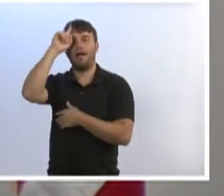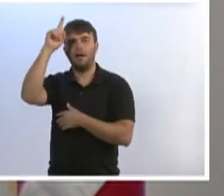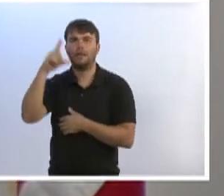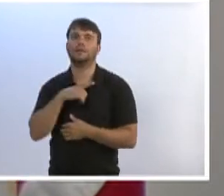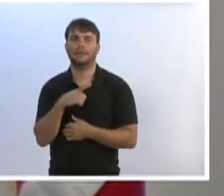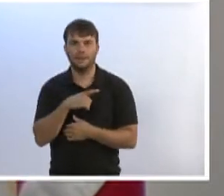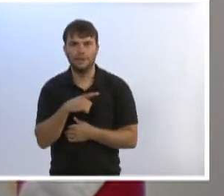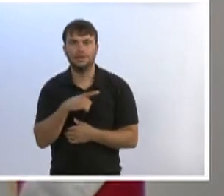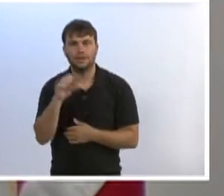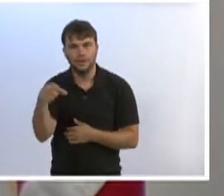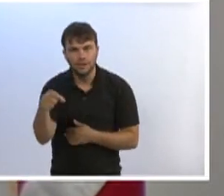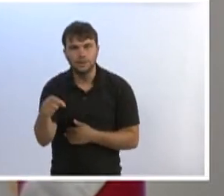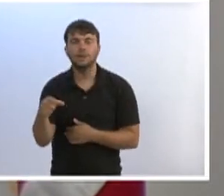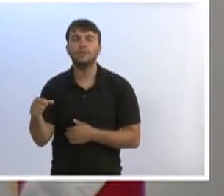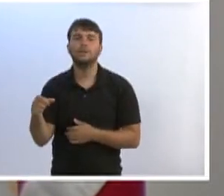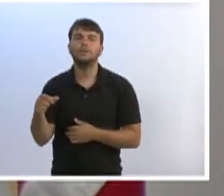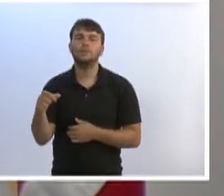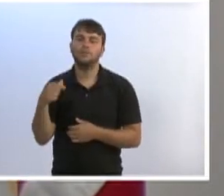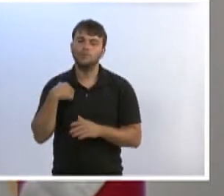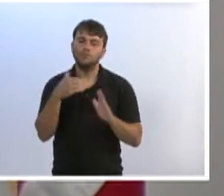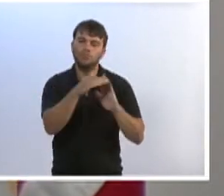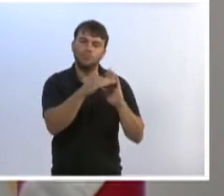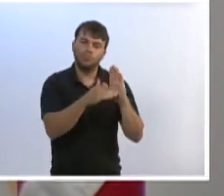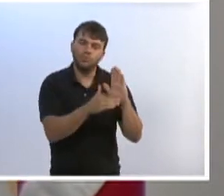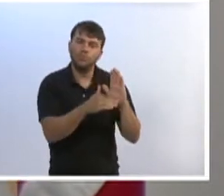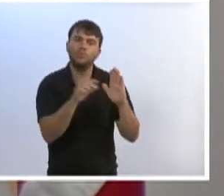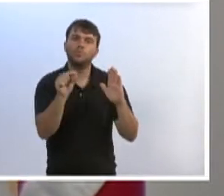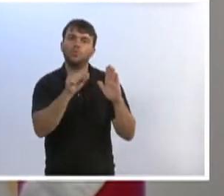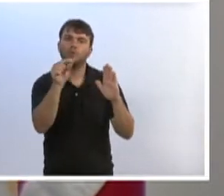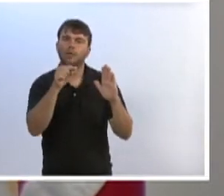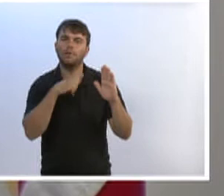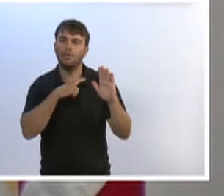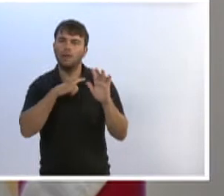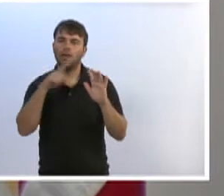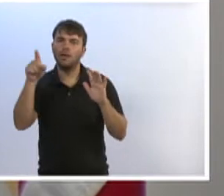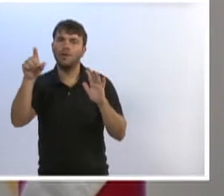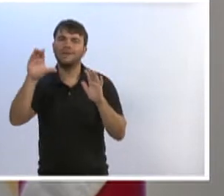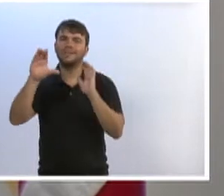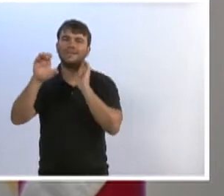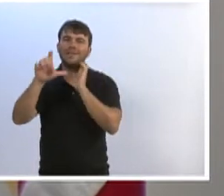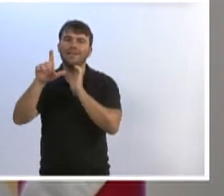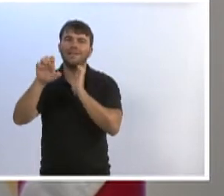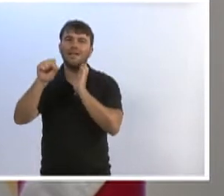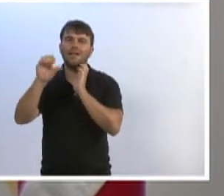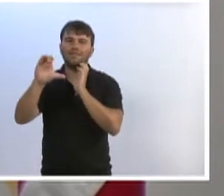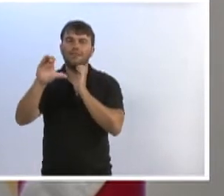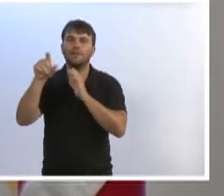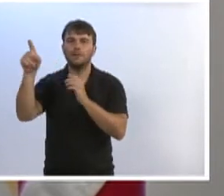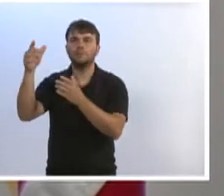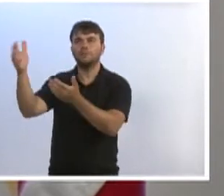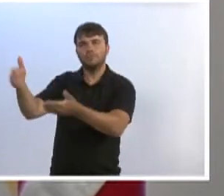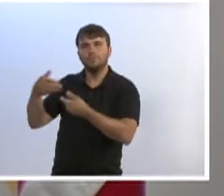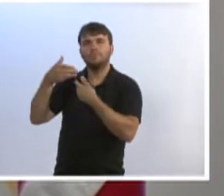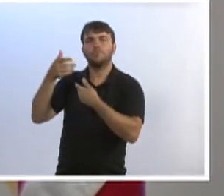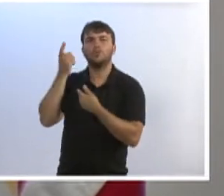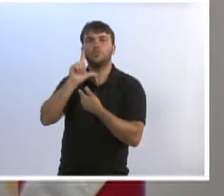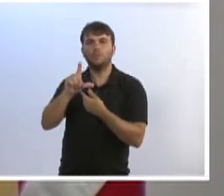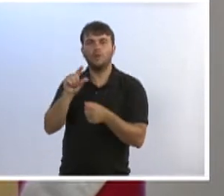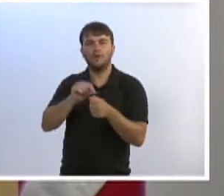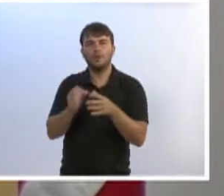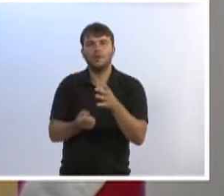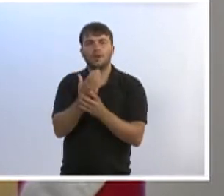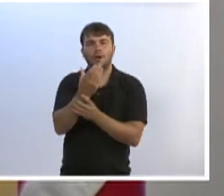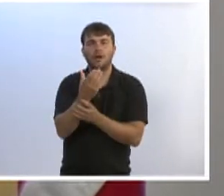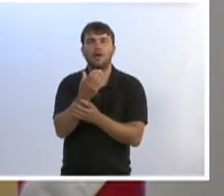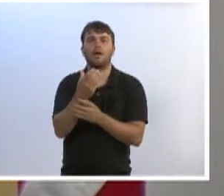e aqui eu farei o encaminhamento pela ordem, existem incentivos pela própria Celesc, de inclusão dos sistemas fotovoltaicos,